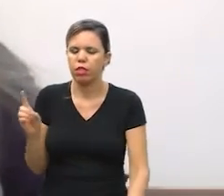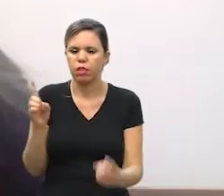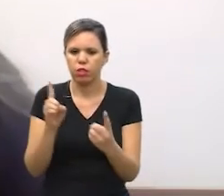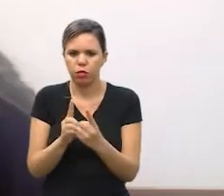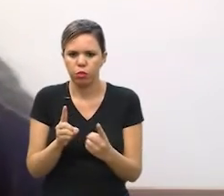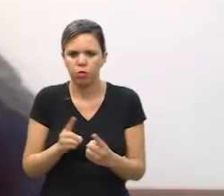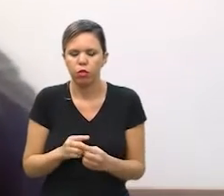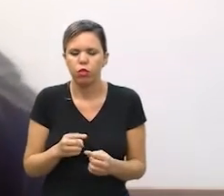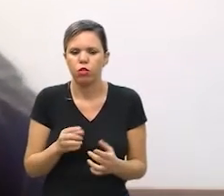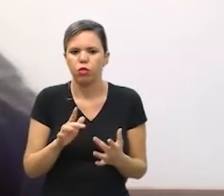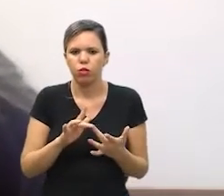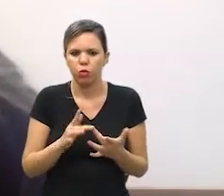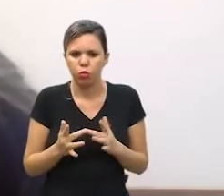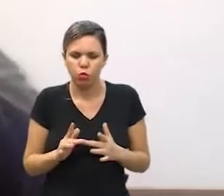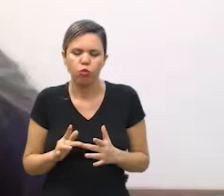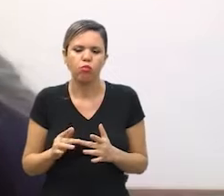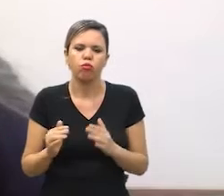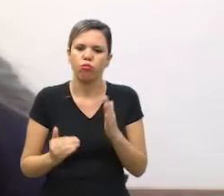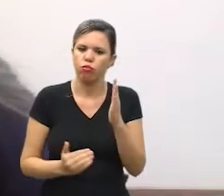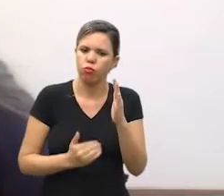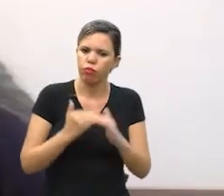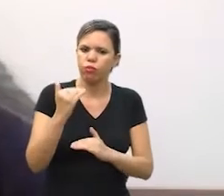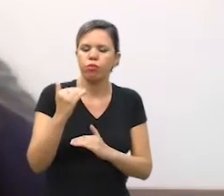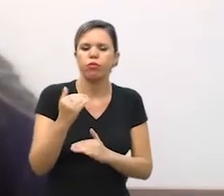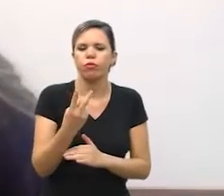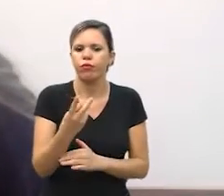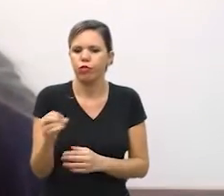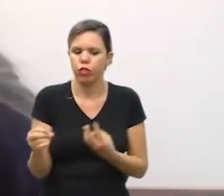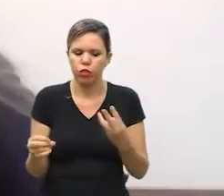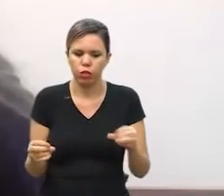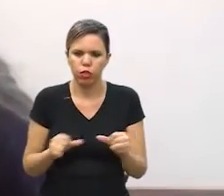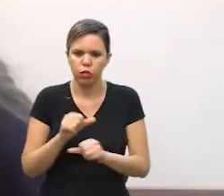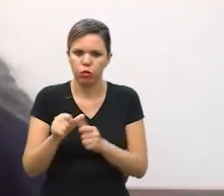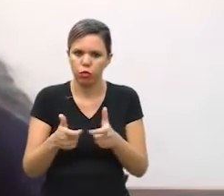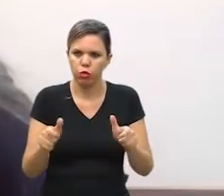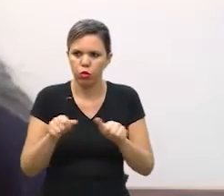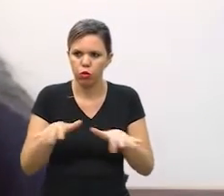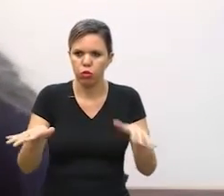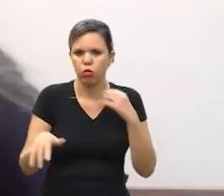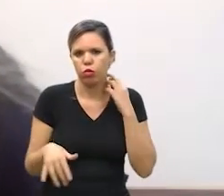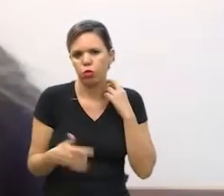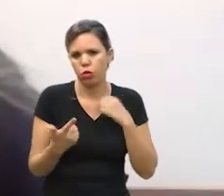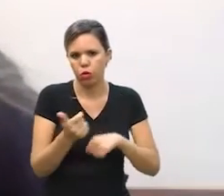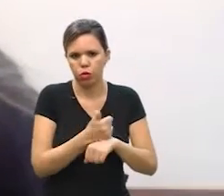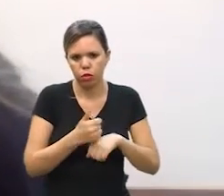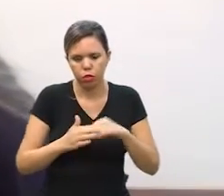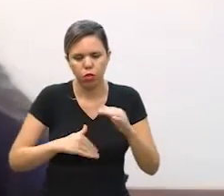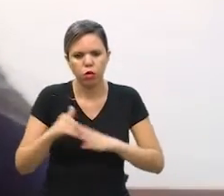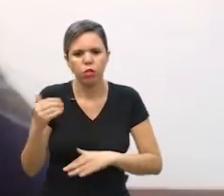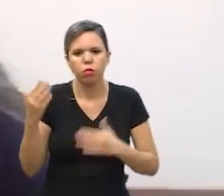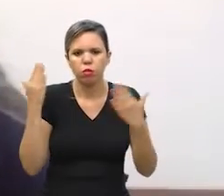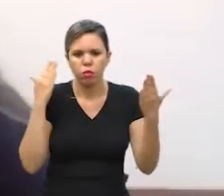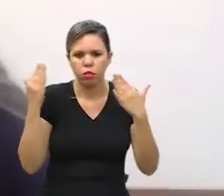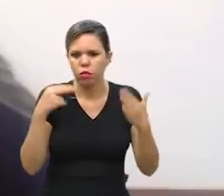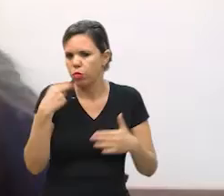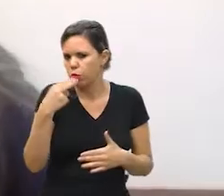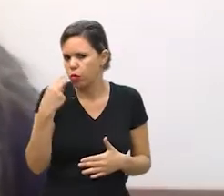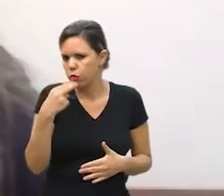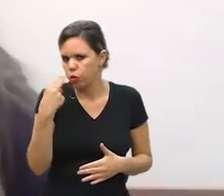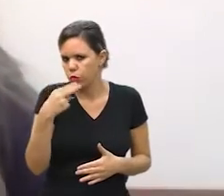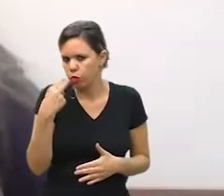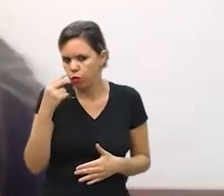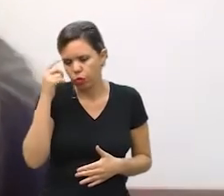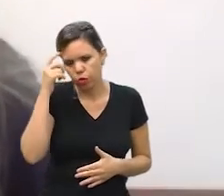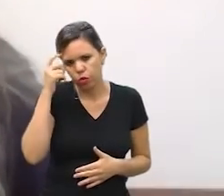multiplicou por 20 30 o impacto do SAS e expandiu para outras áreas onde a trabalha muito saúde mental nutrição